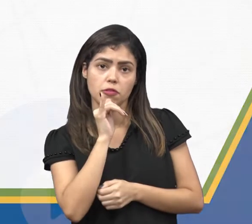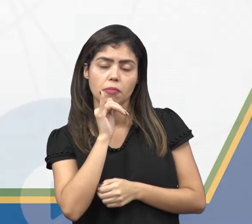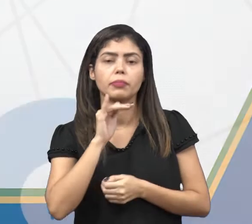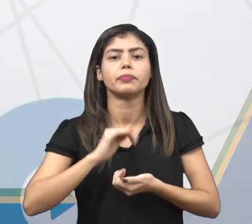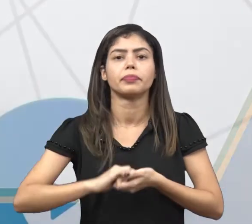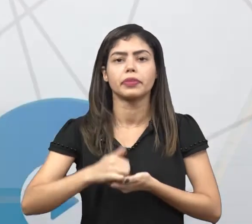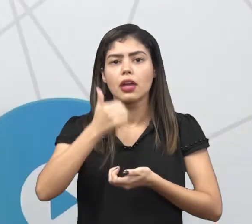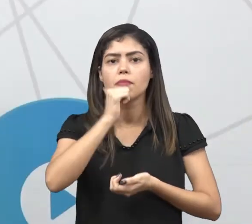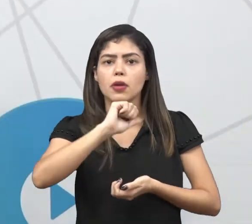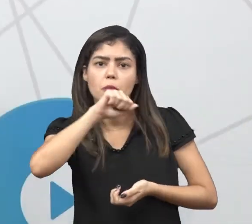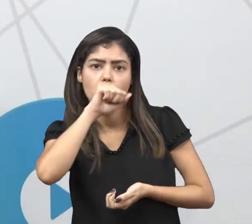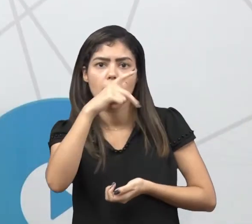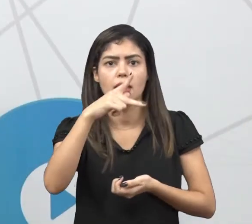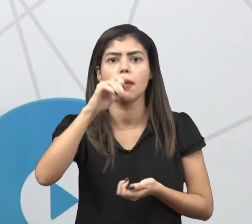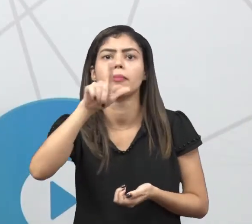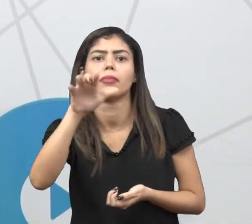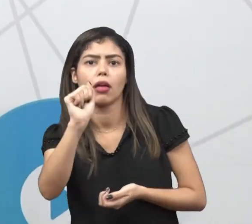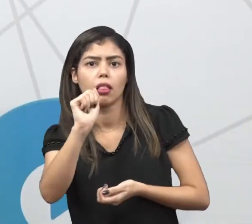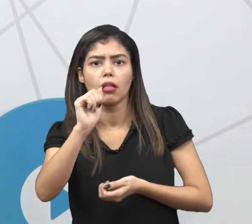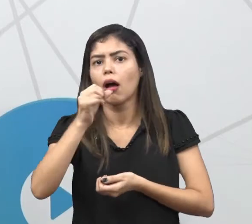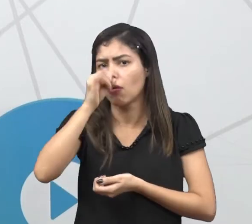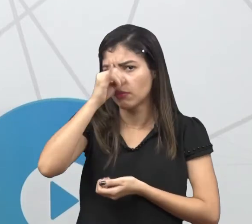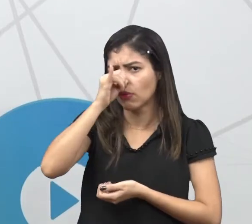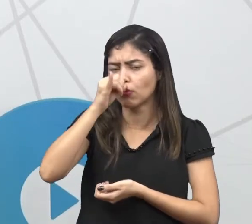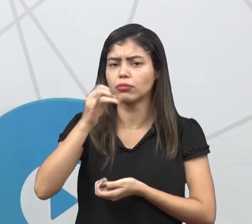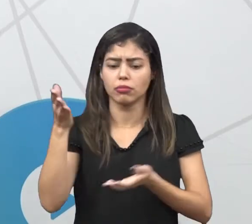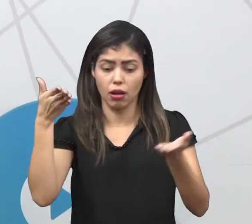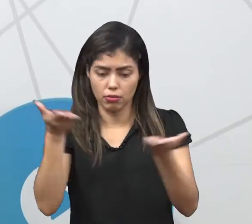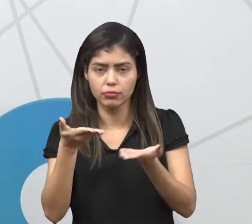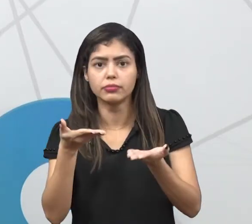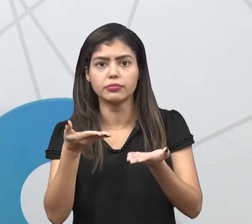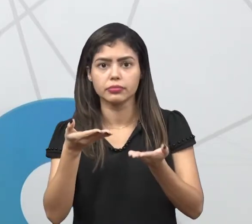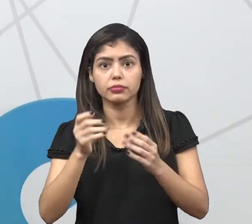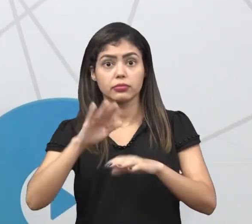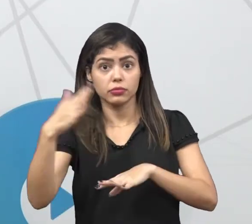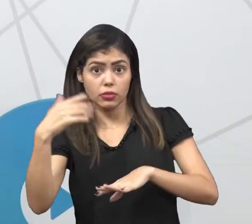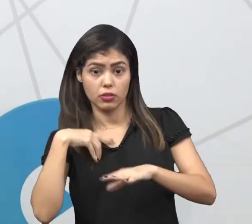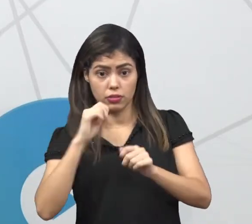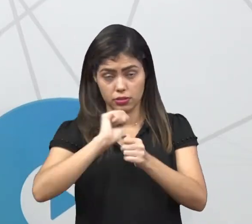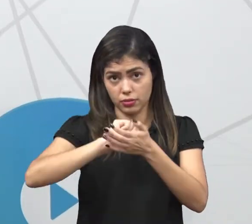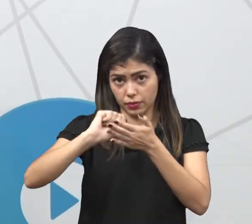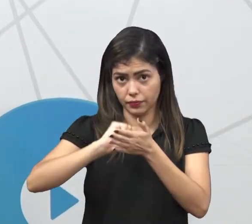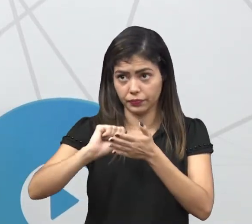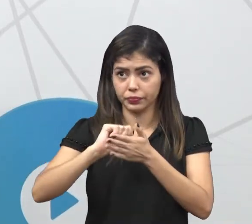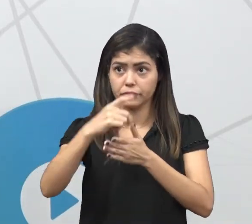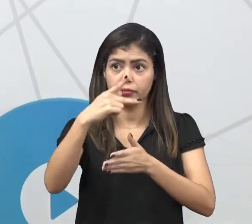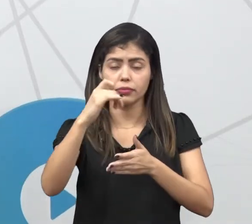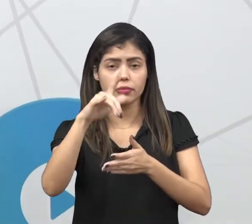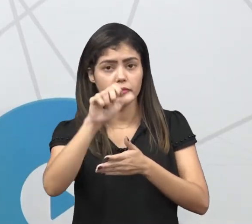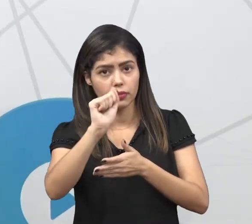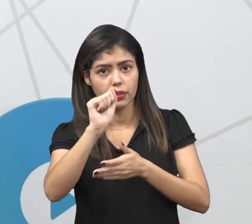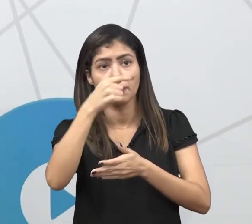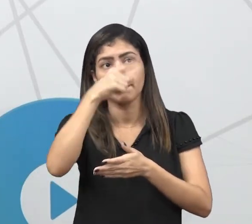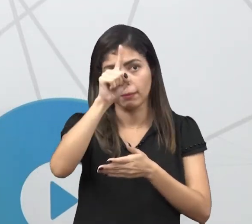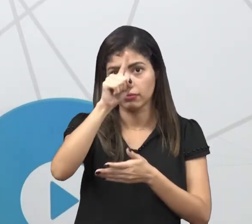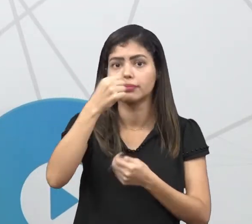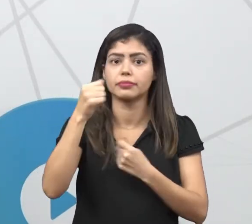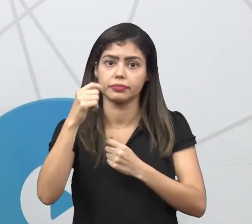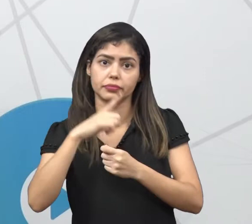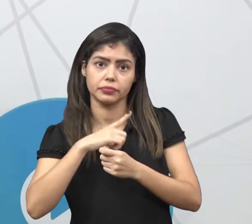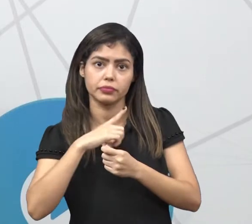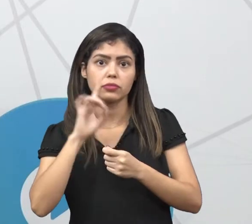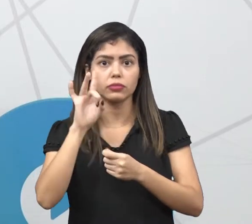mãe pela o porco neste momento. Antes, se eu dissesse isso, na hora de escrever, essa palavra pela deveria estar acentuada.